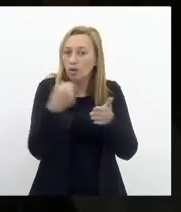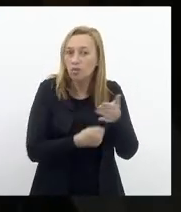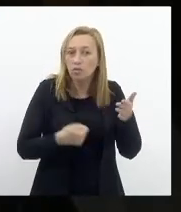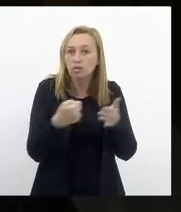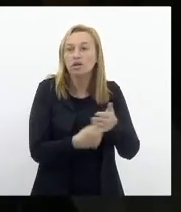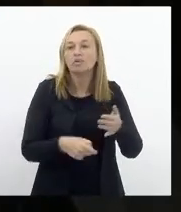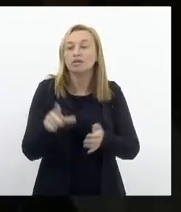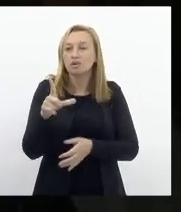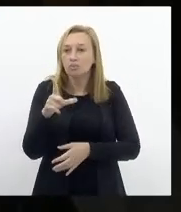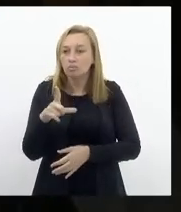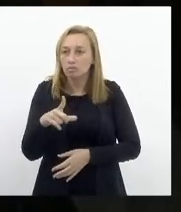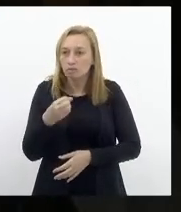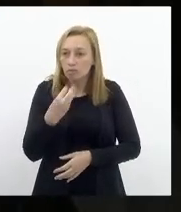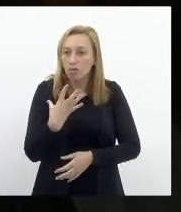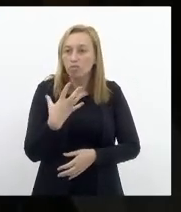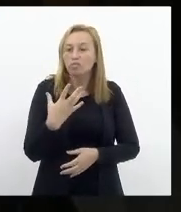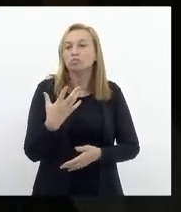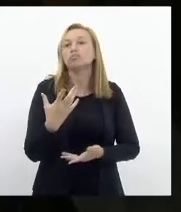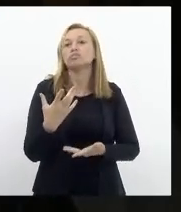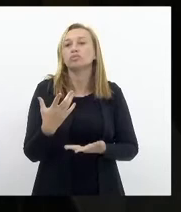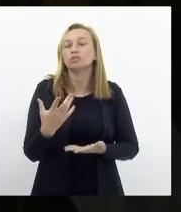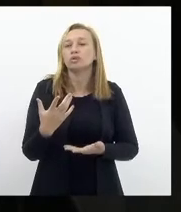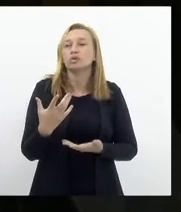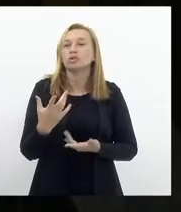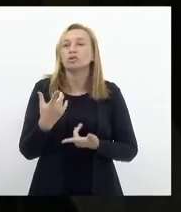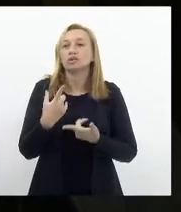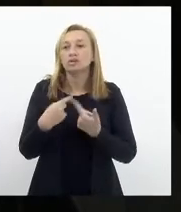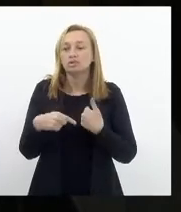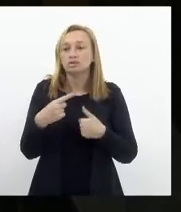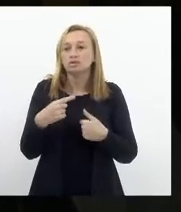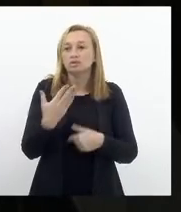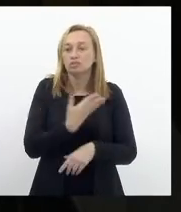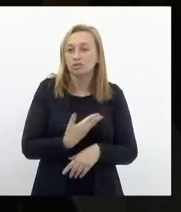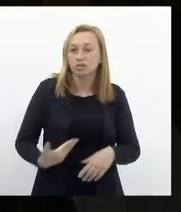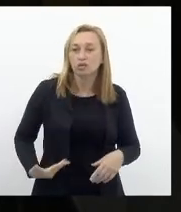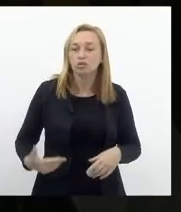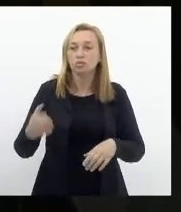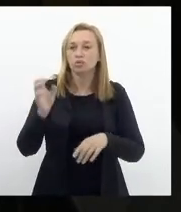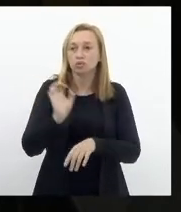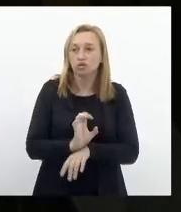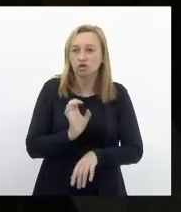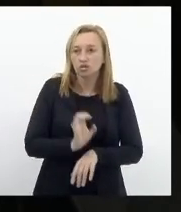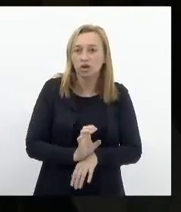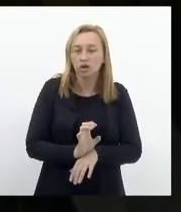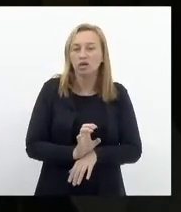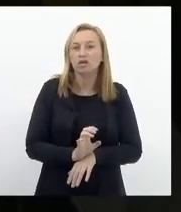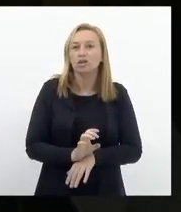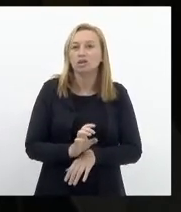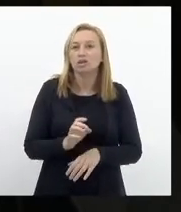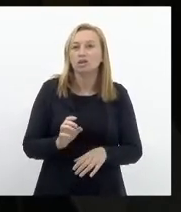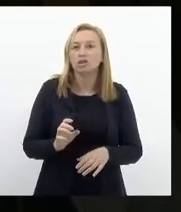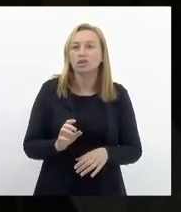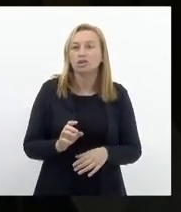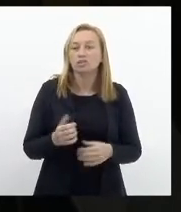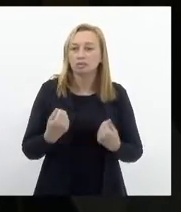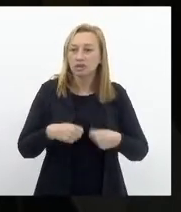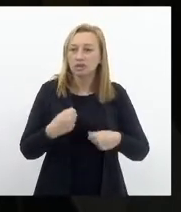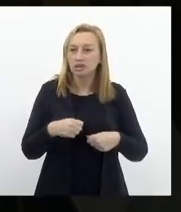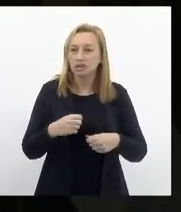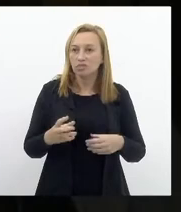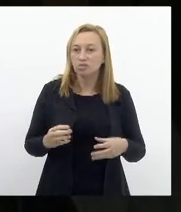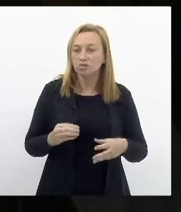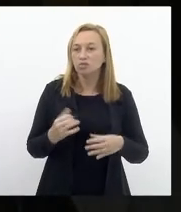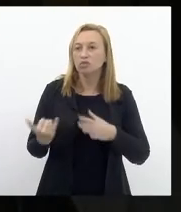temos boa vontade do governador do Estado e, para isso, nós tivemos que tornar isso institucional.